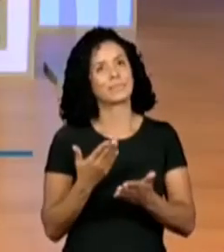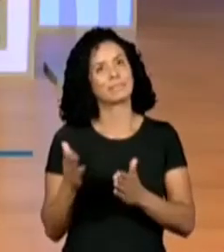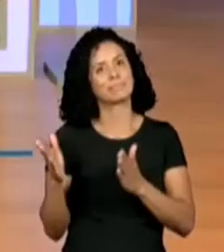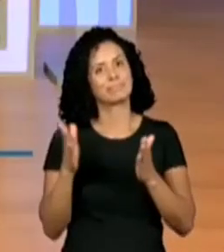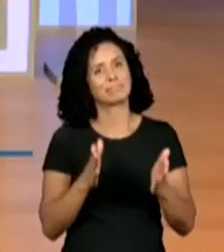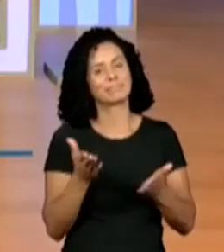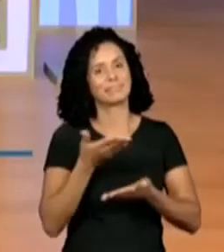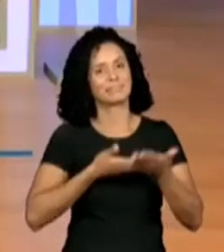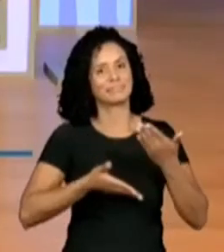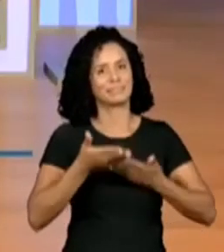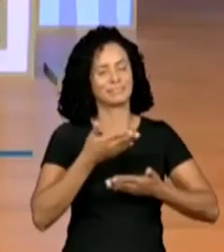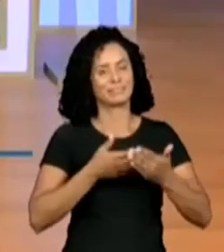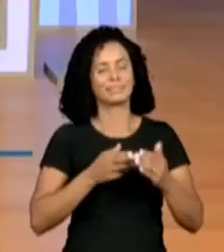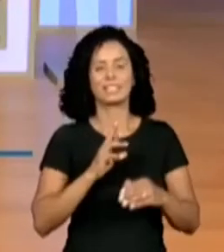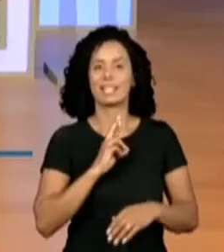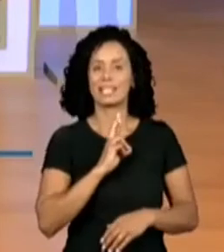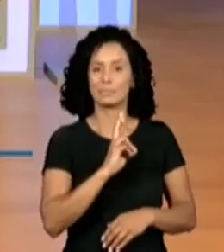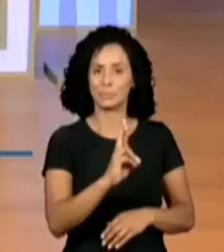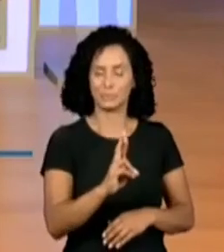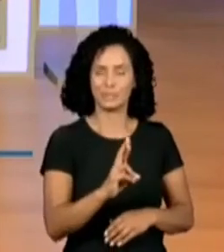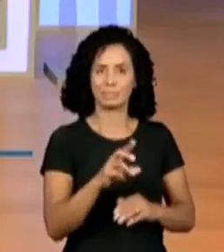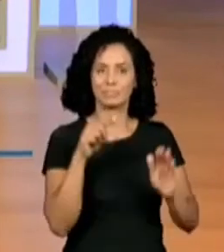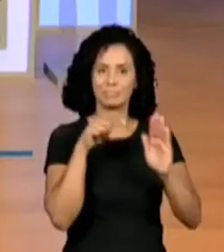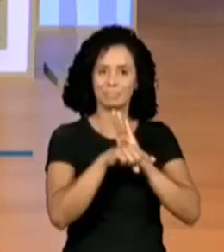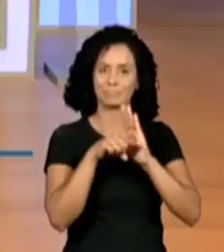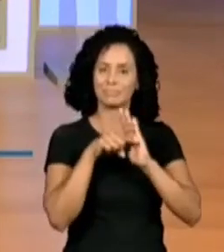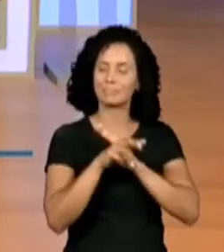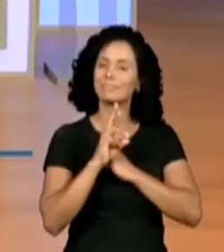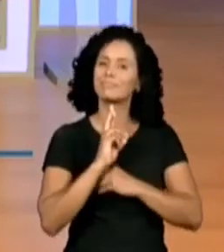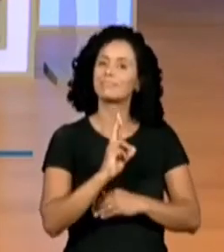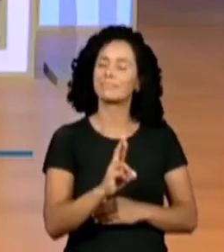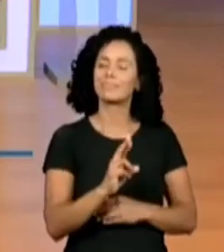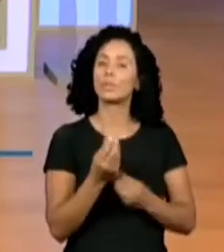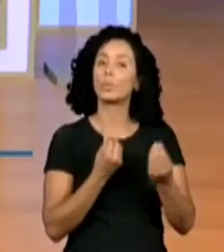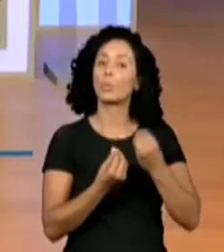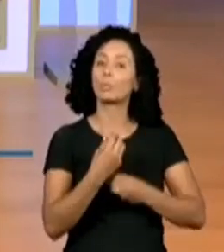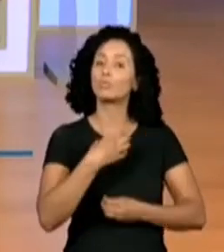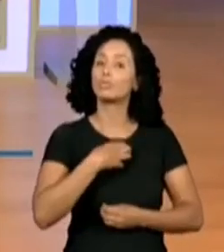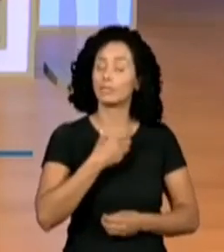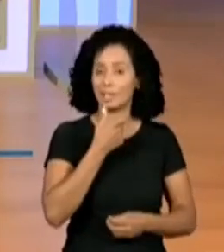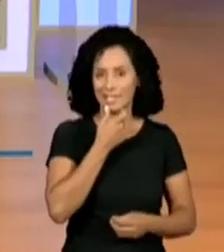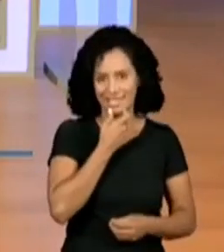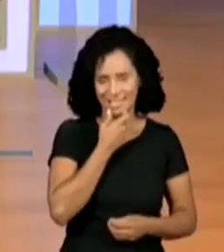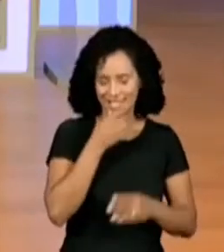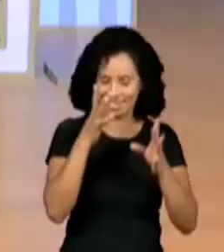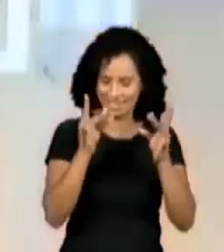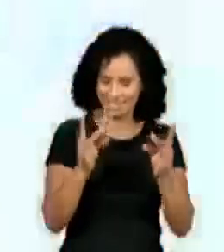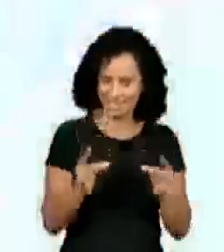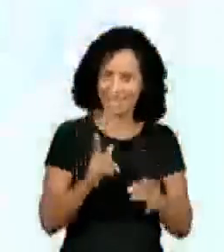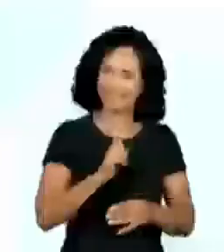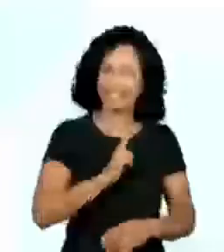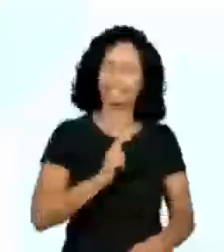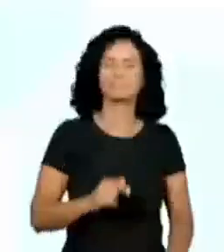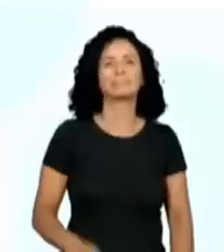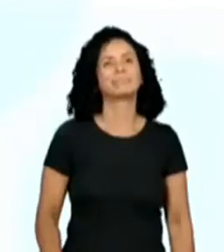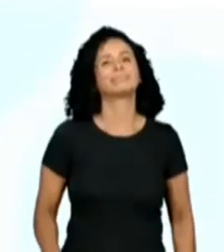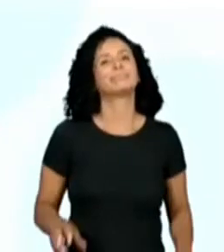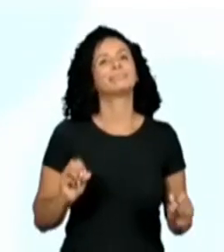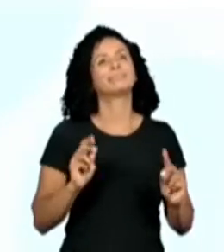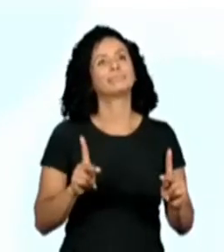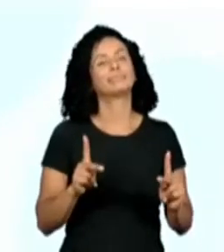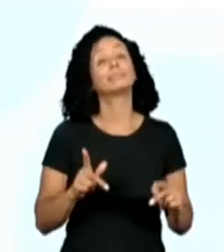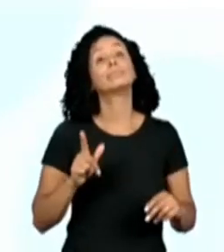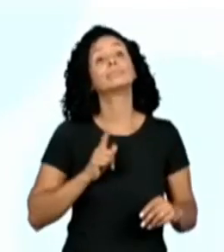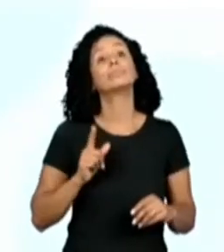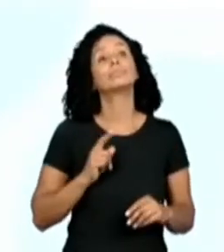respondendo a essas perguntas aqui in English. E aí a gente vai ver bastante detalhes sobre isso. All right? Pequena